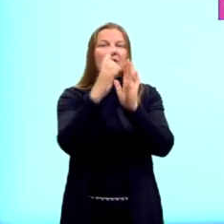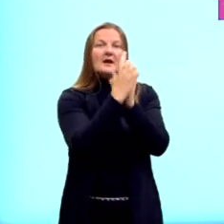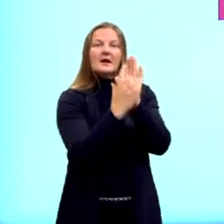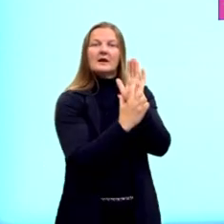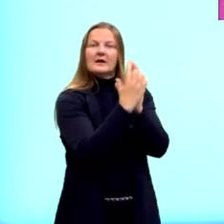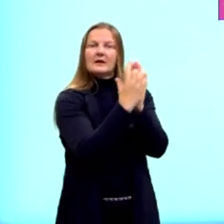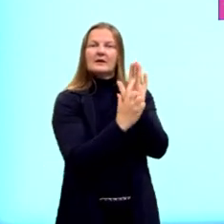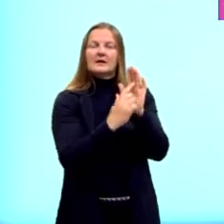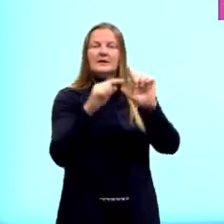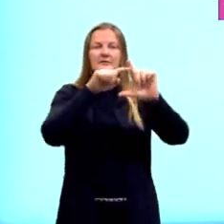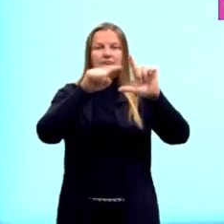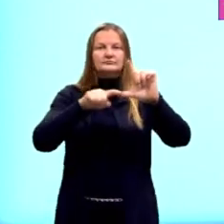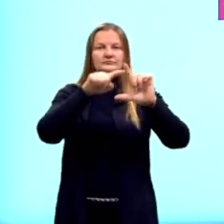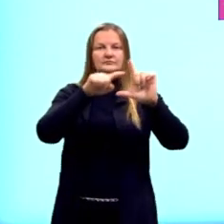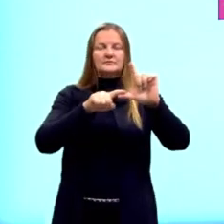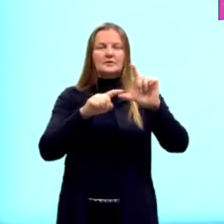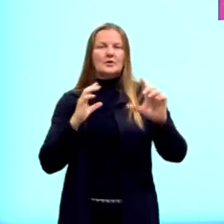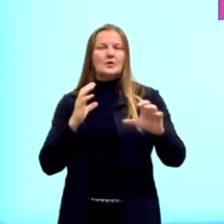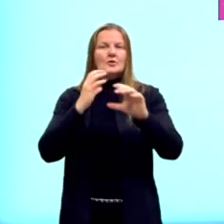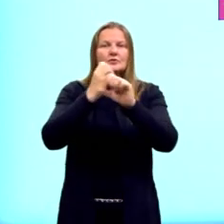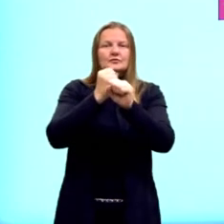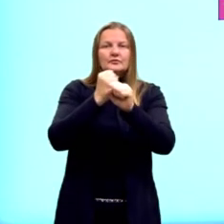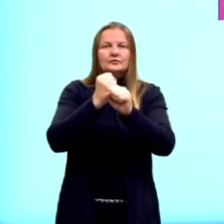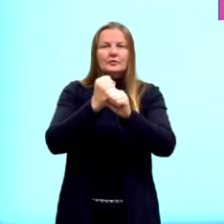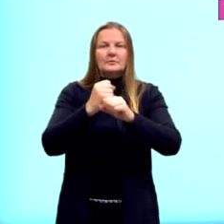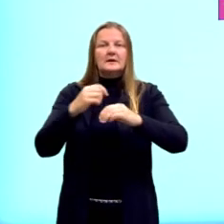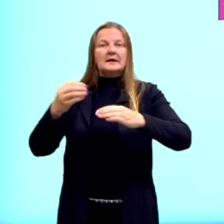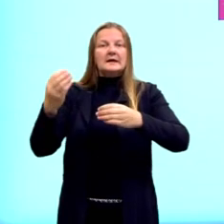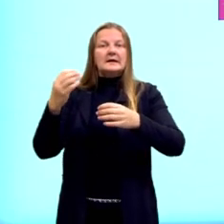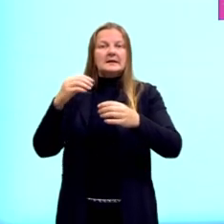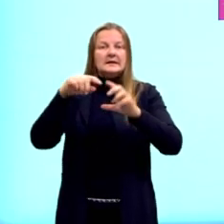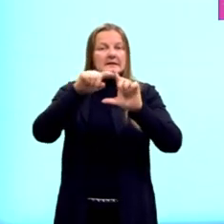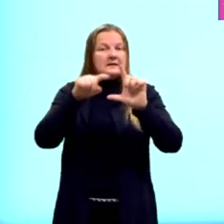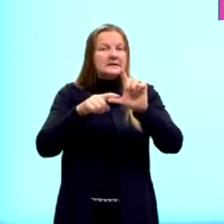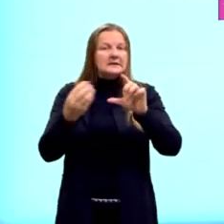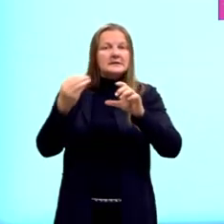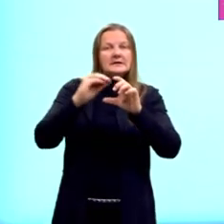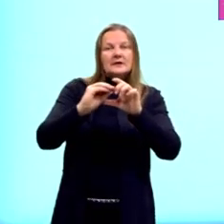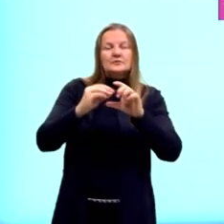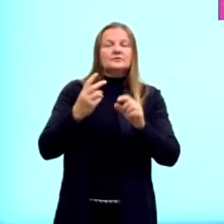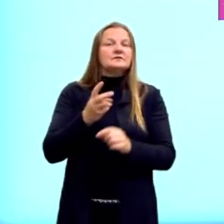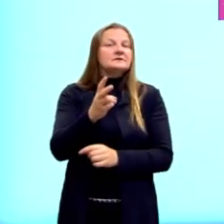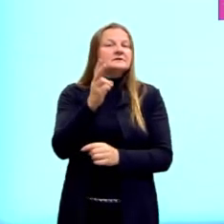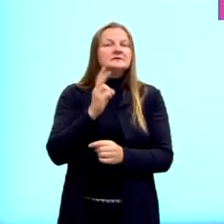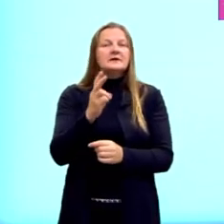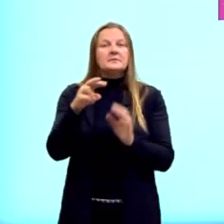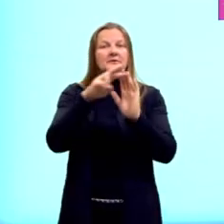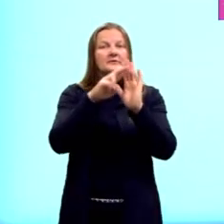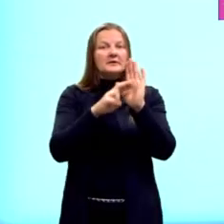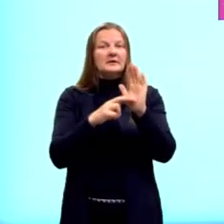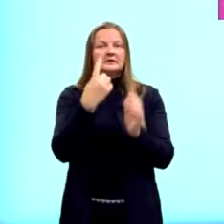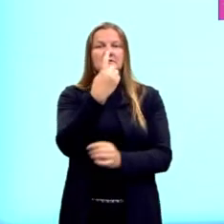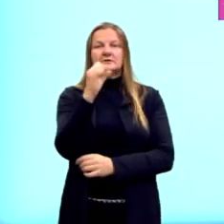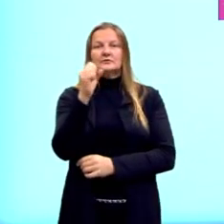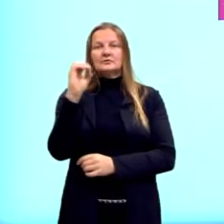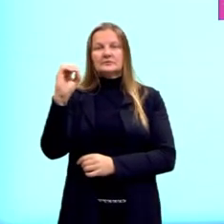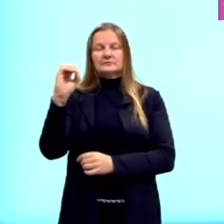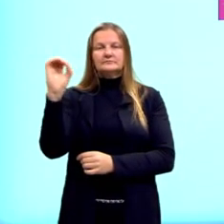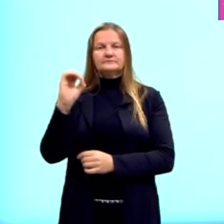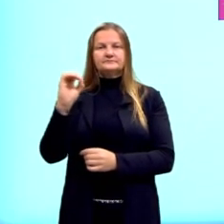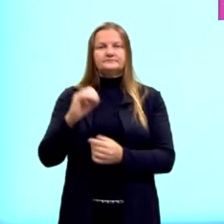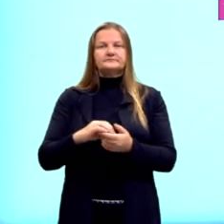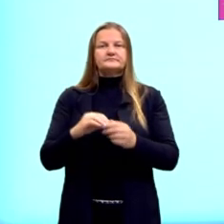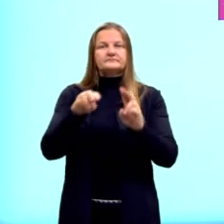ângulos internos sempre resulta 180 graus. E também temos as sevianas, a mediatriz